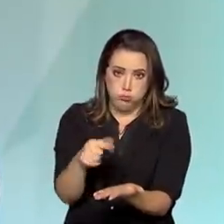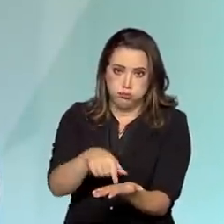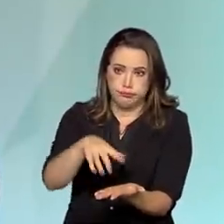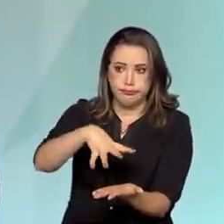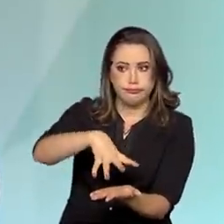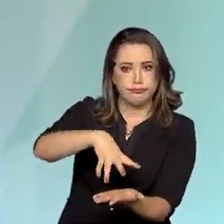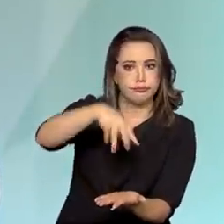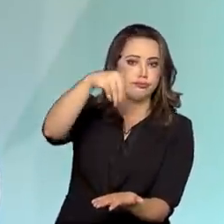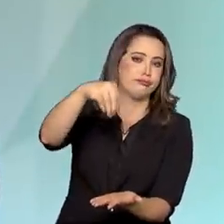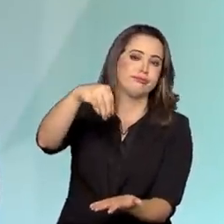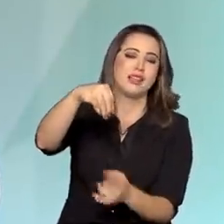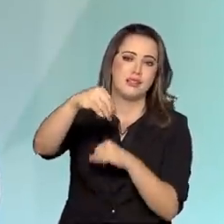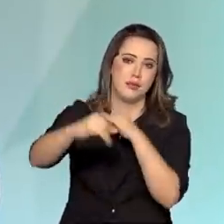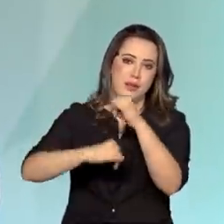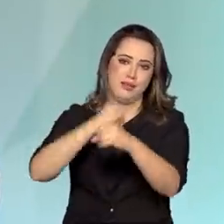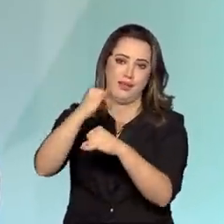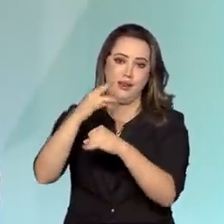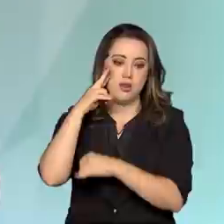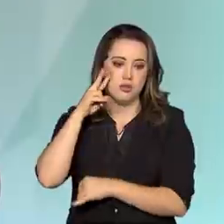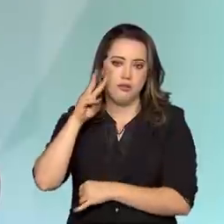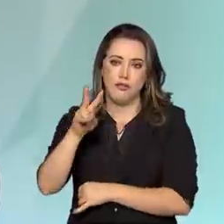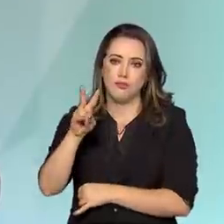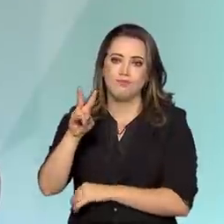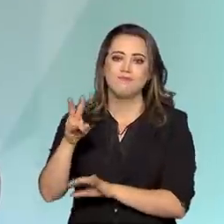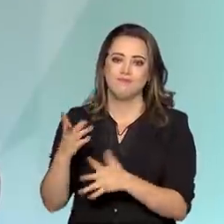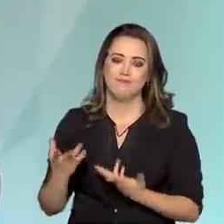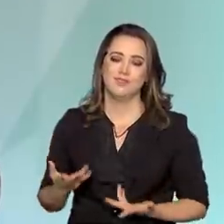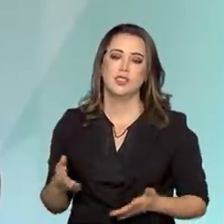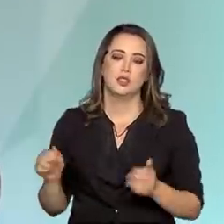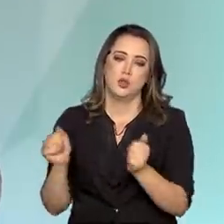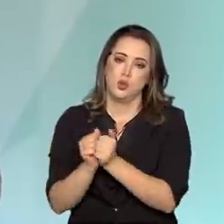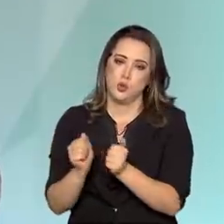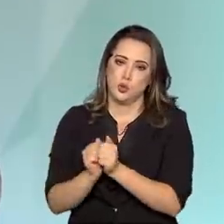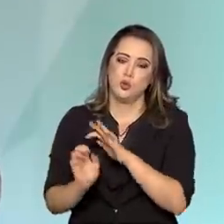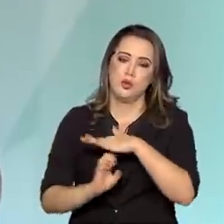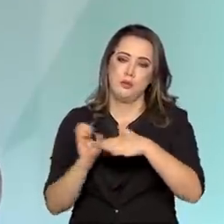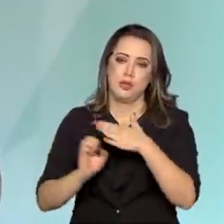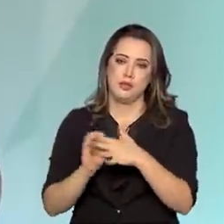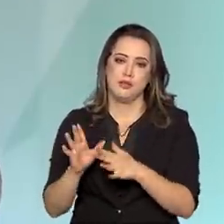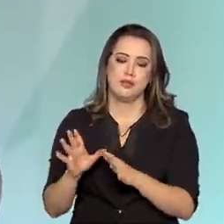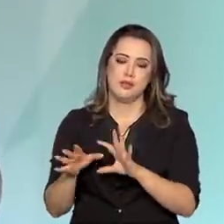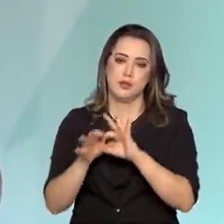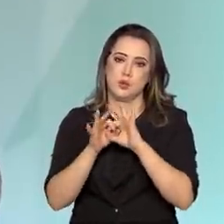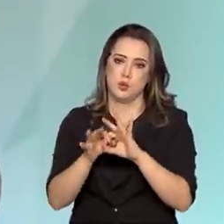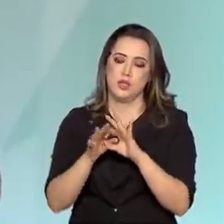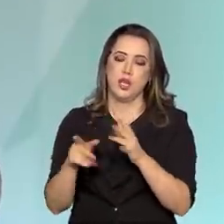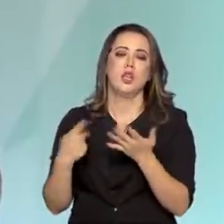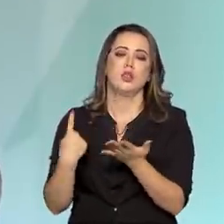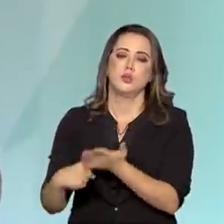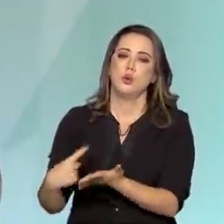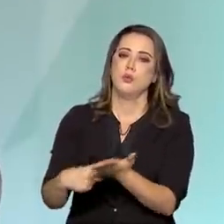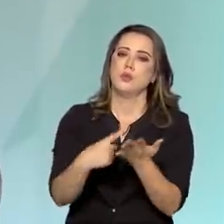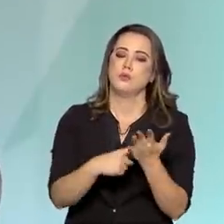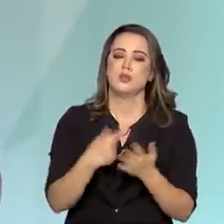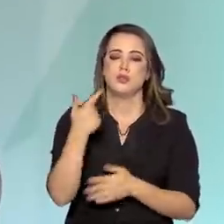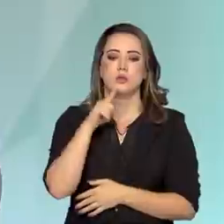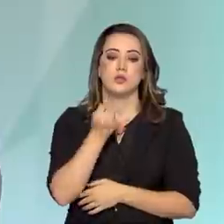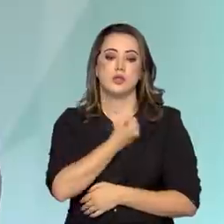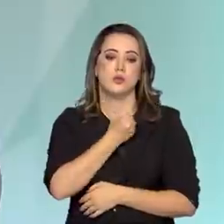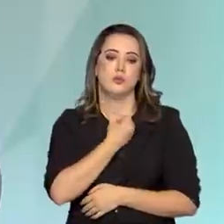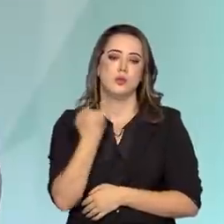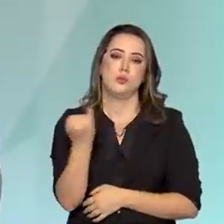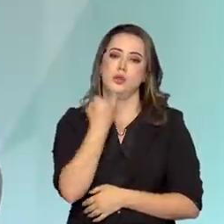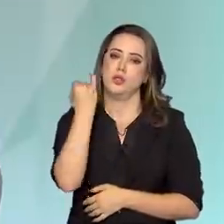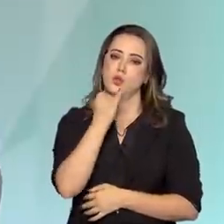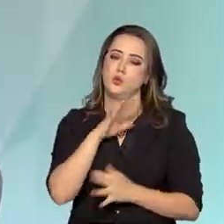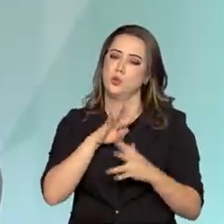esse desafio a gente tem atendido e isso está em pauta junto com as empresas parceiras. Se der tudo certo, nós vamos alcançar uma marca fantástica para o